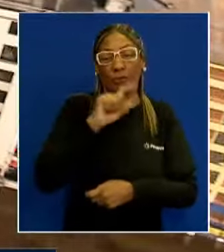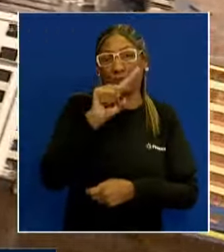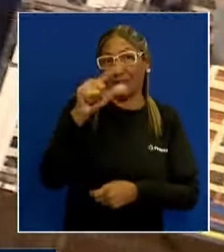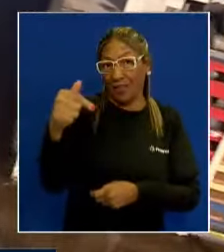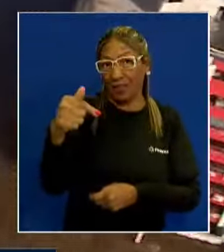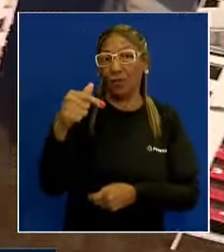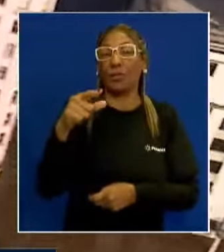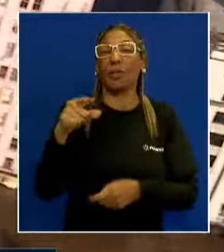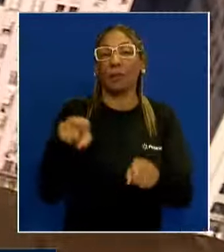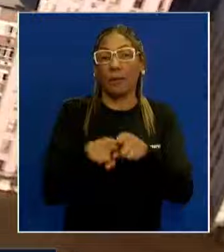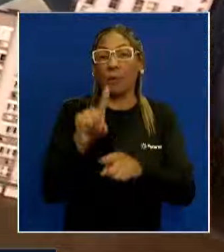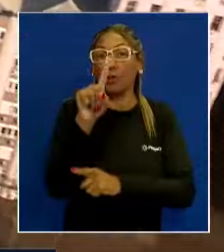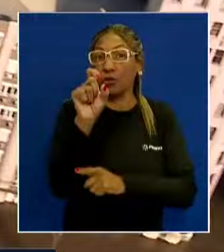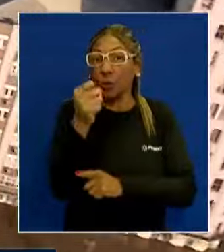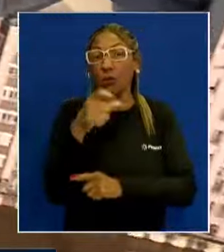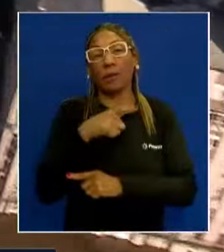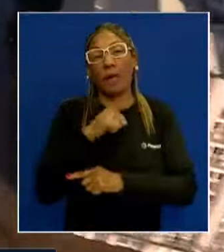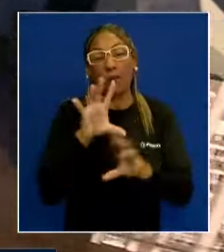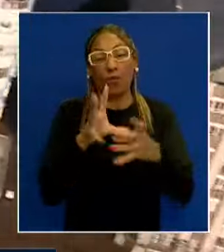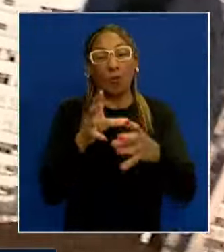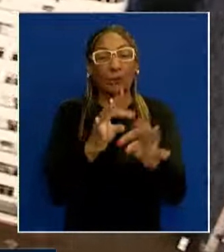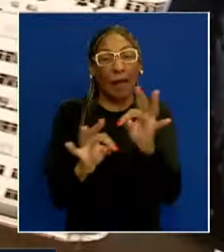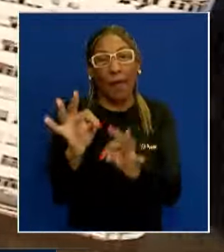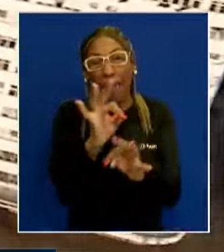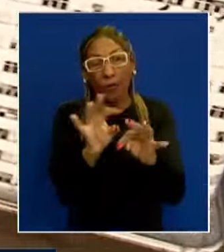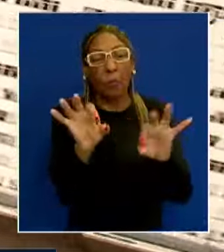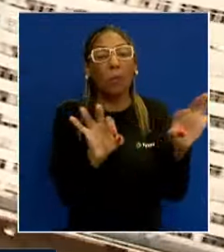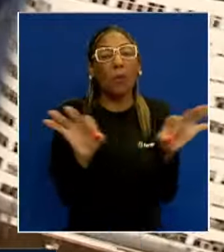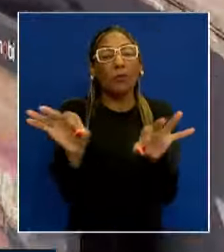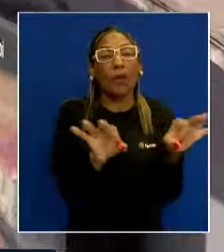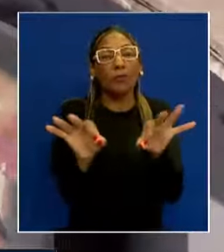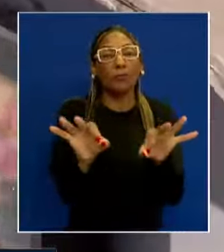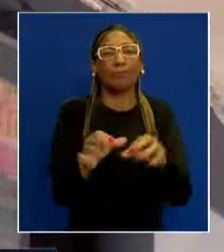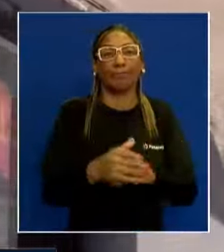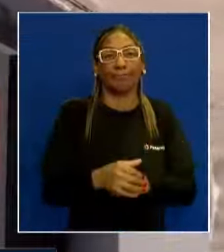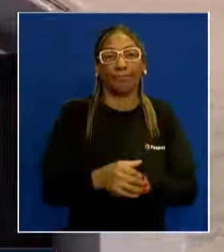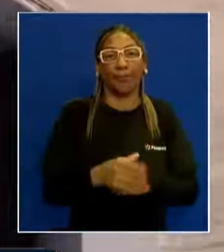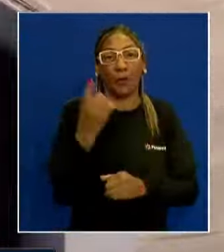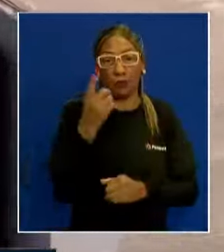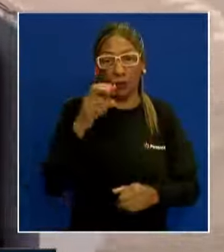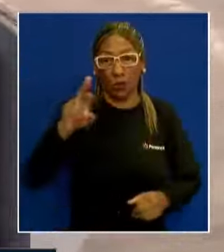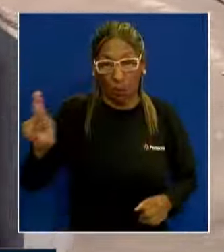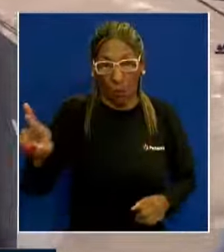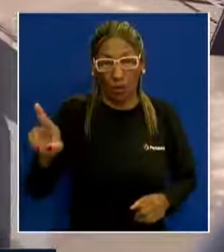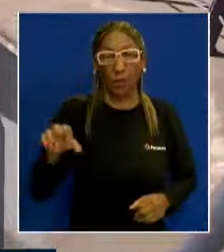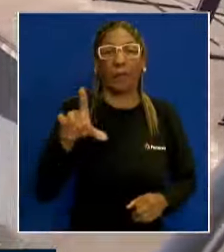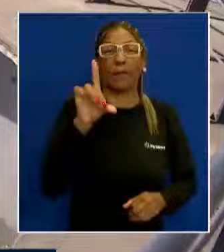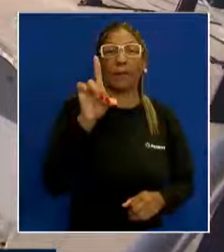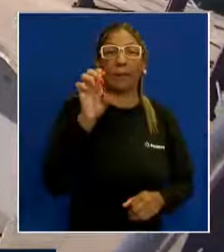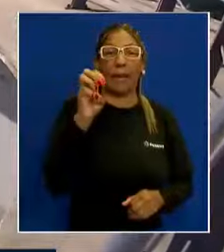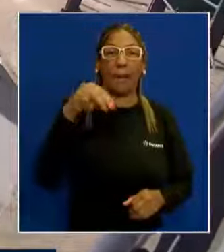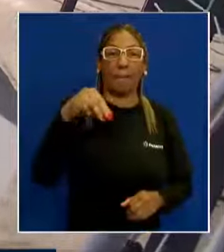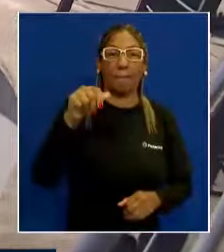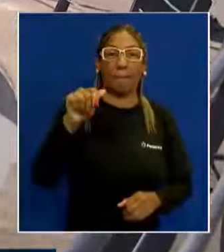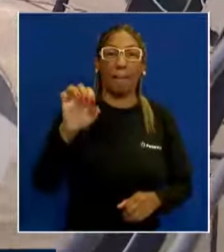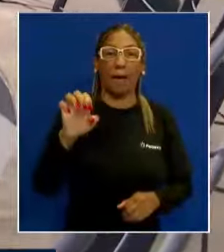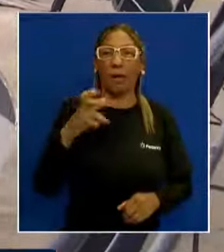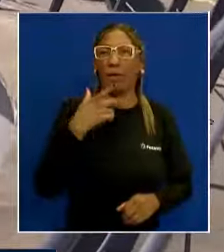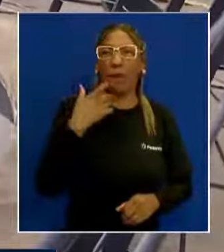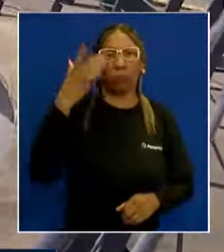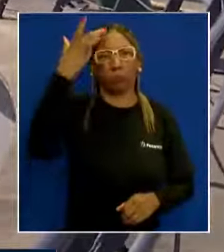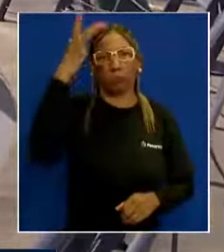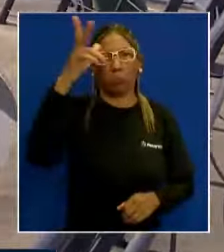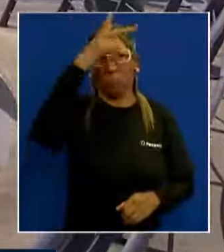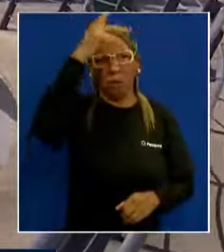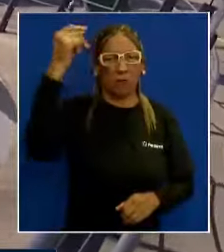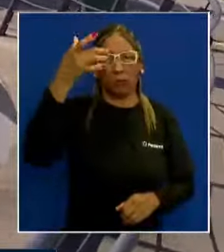em fase de viabilidade técnica para a elaboração do projeto. O diretor do DEMAI afirma que o processo não passou por ele e pelo